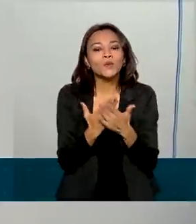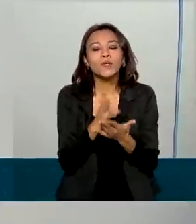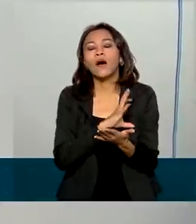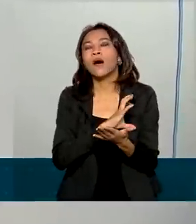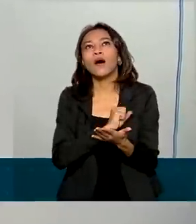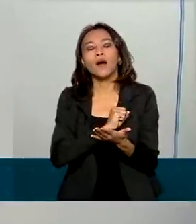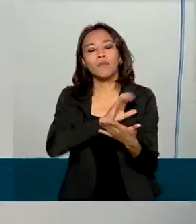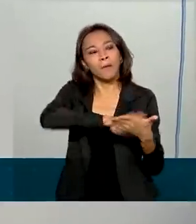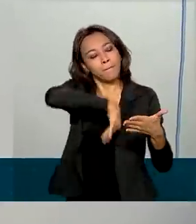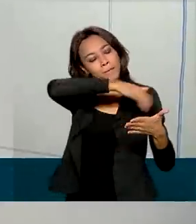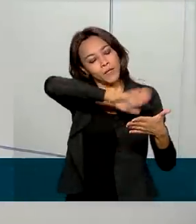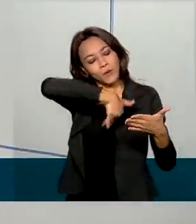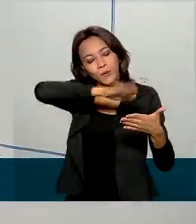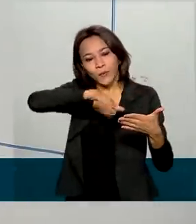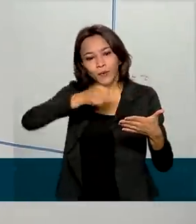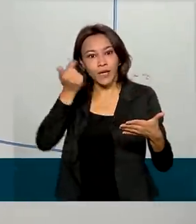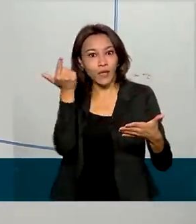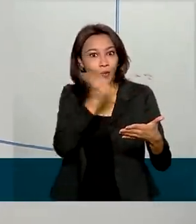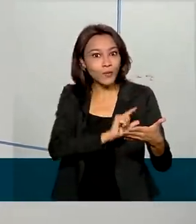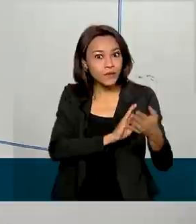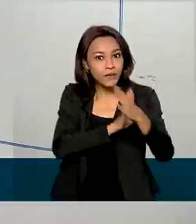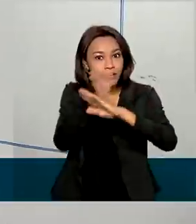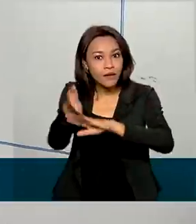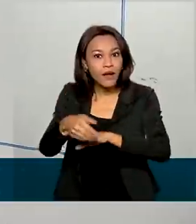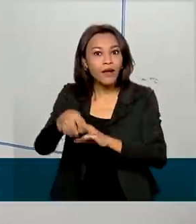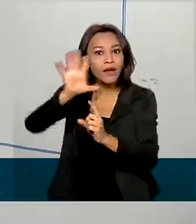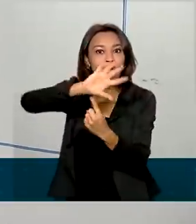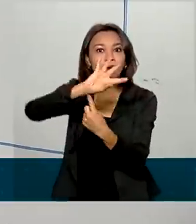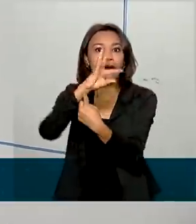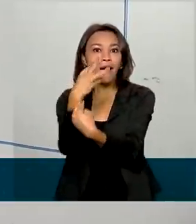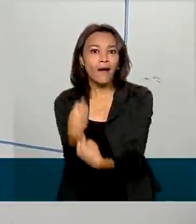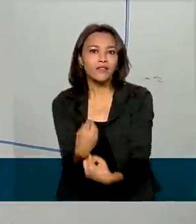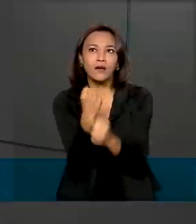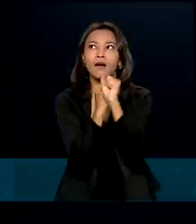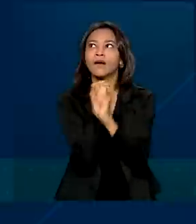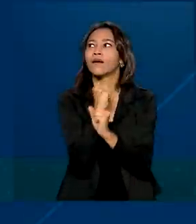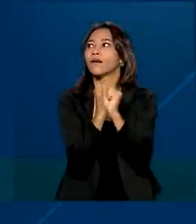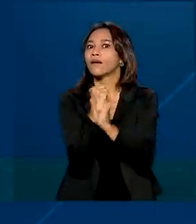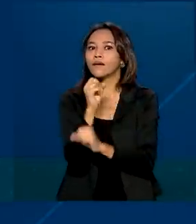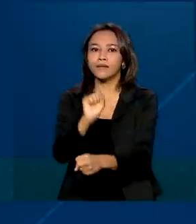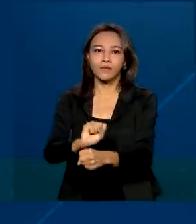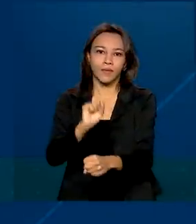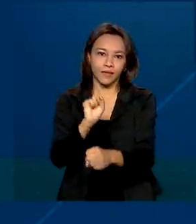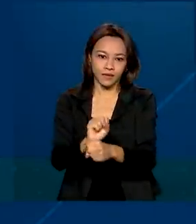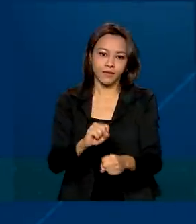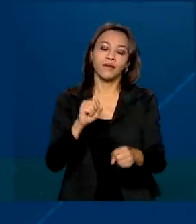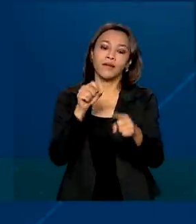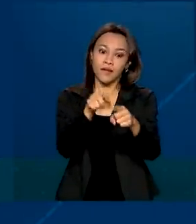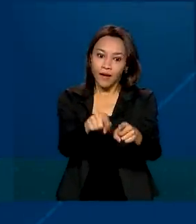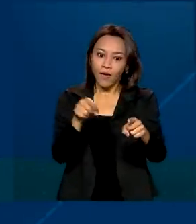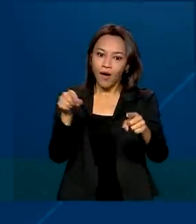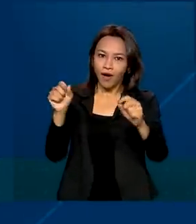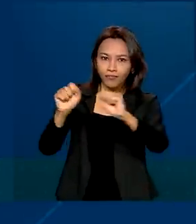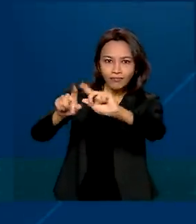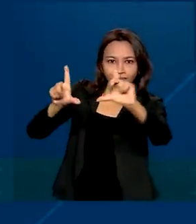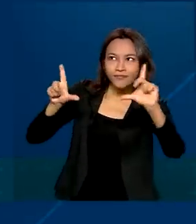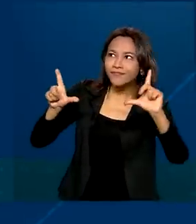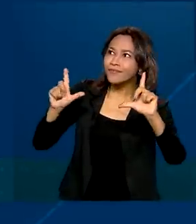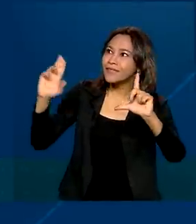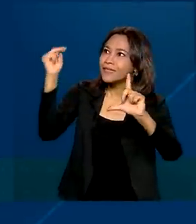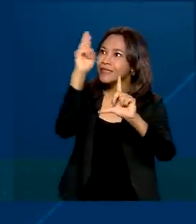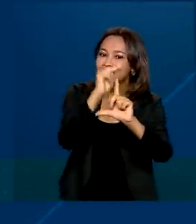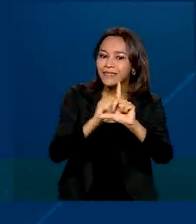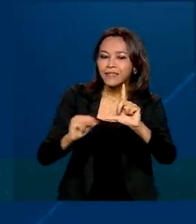por pintura, ela conseguiu uma vaga em artes visuais depois de muitos anos de espera. As pinturas mostram que certamente